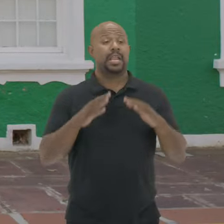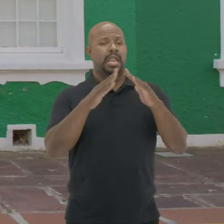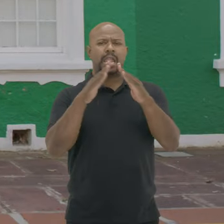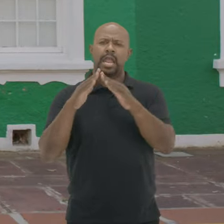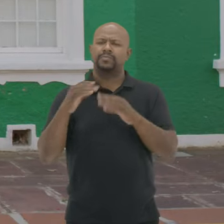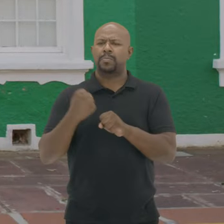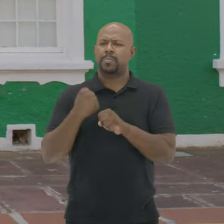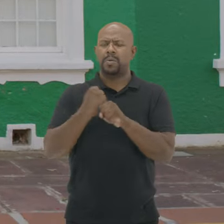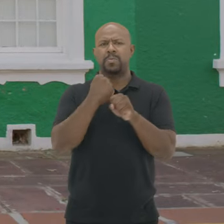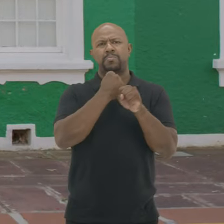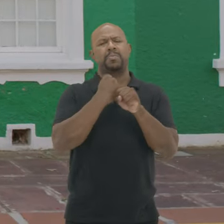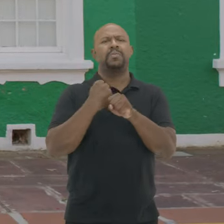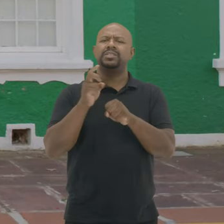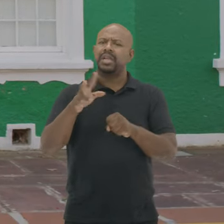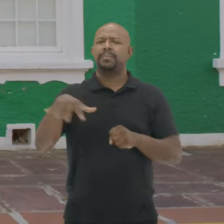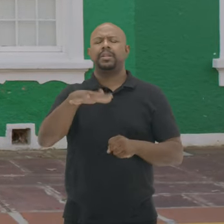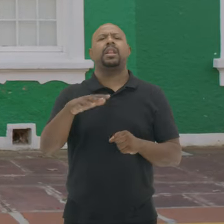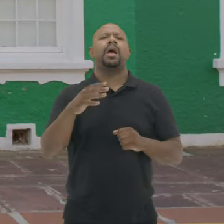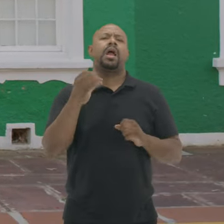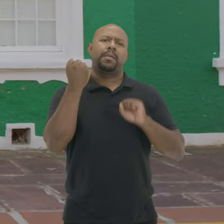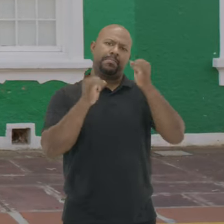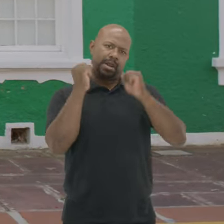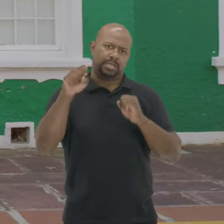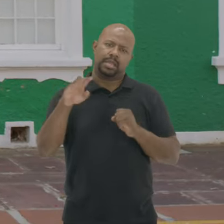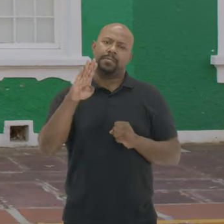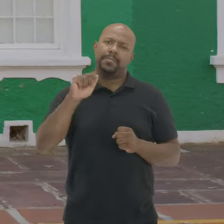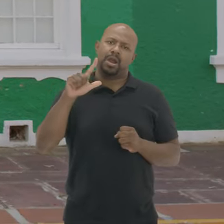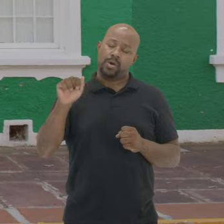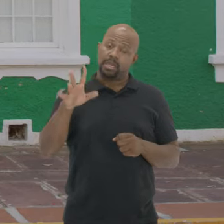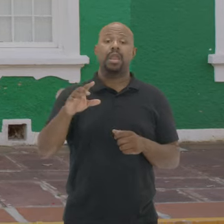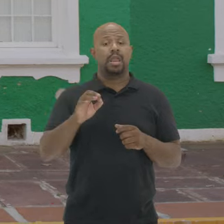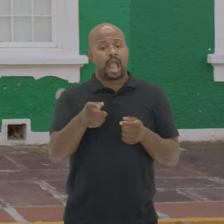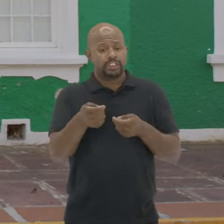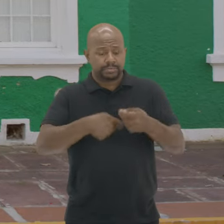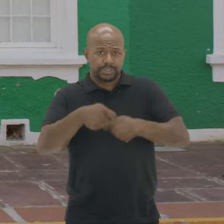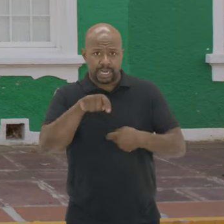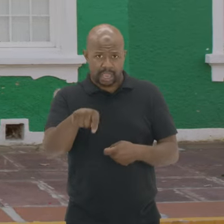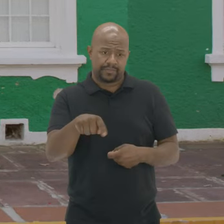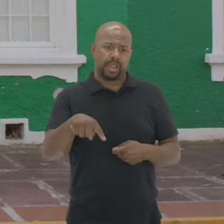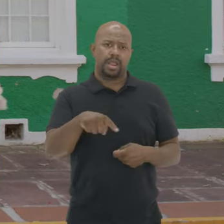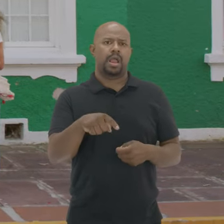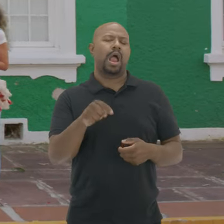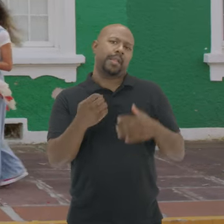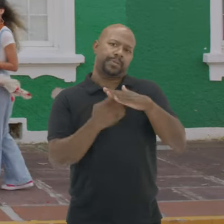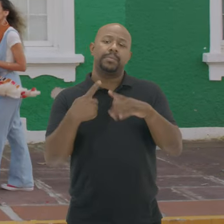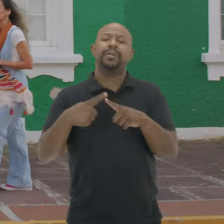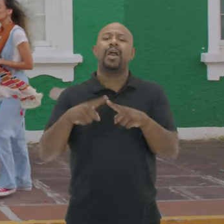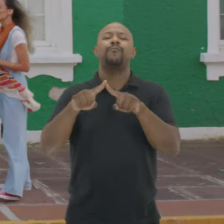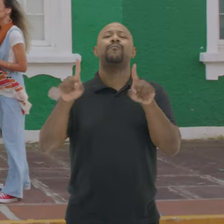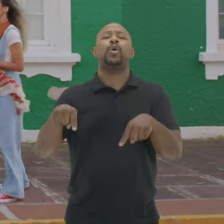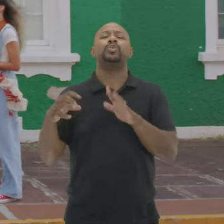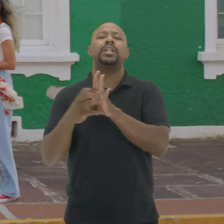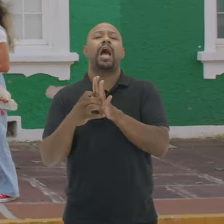fundo As casas Foram construídas Pela própria Companhia Belga Que administrava A ferrovia Justamente para os funcionários Ficarem